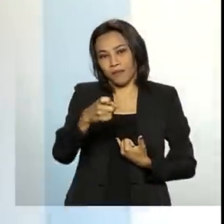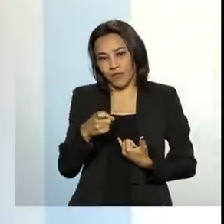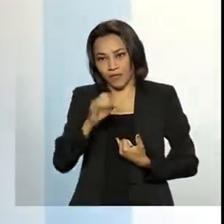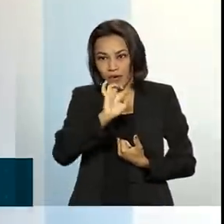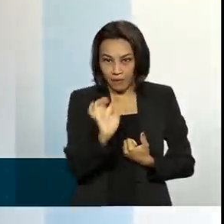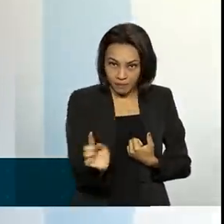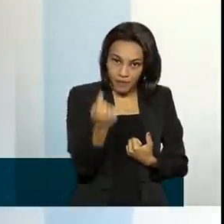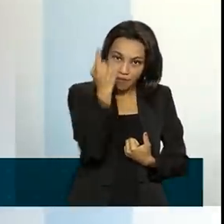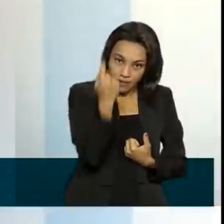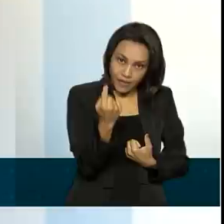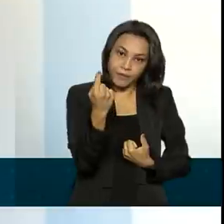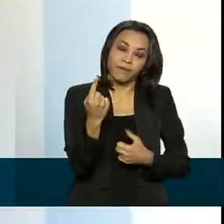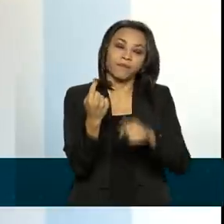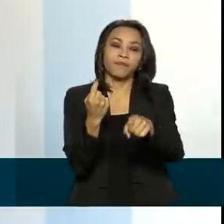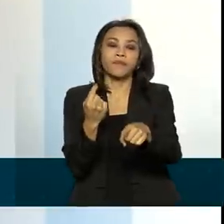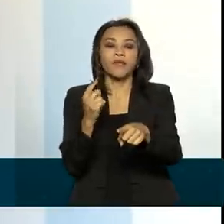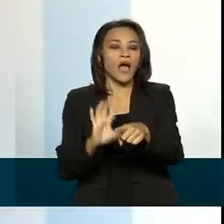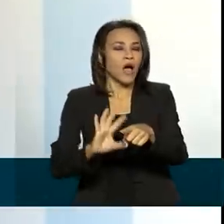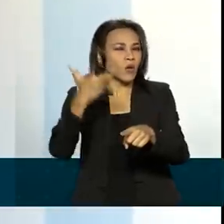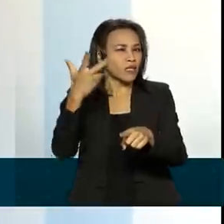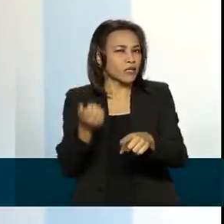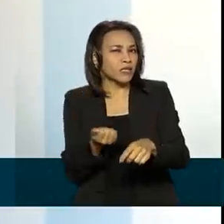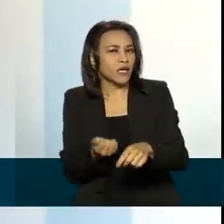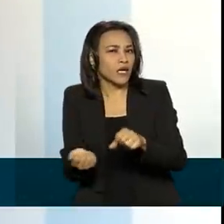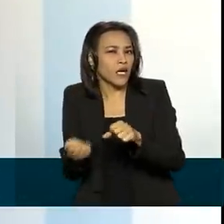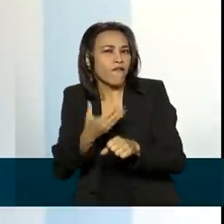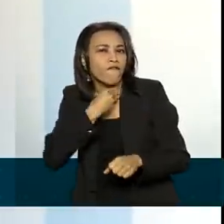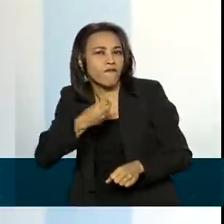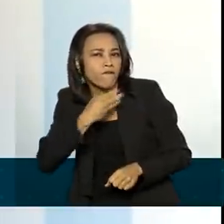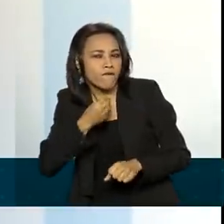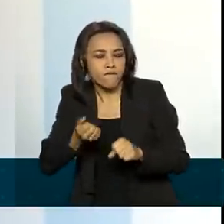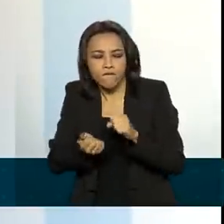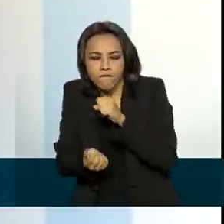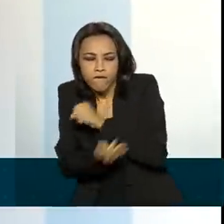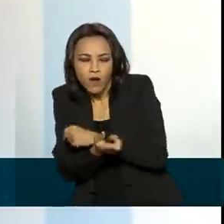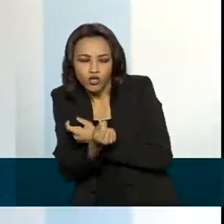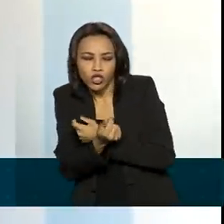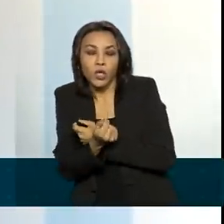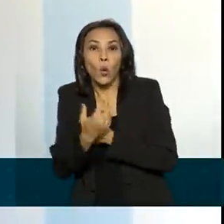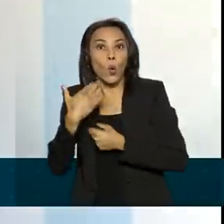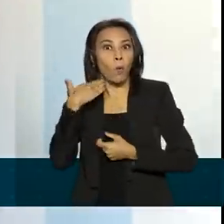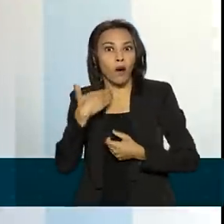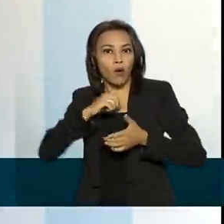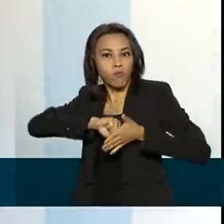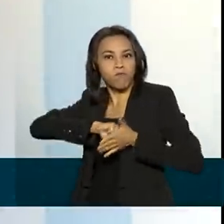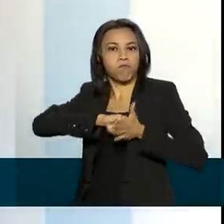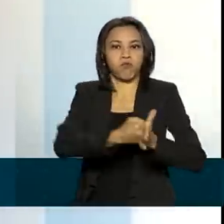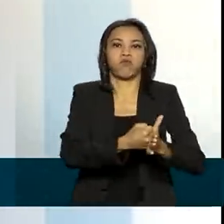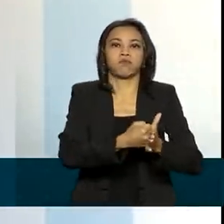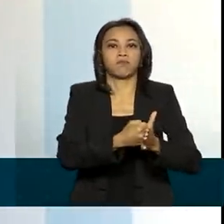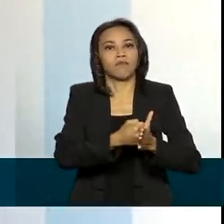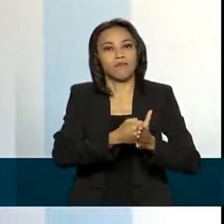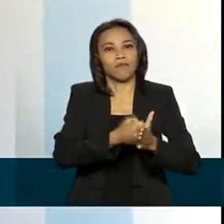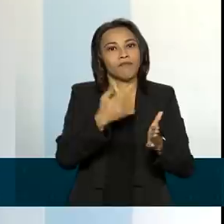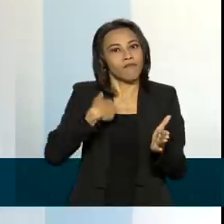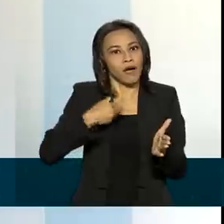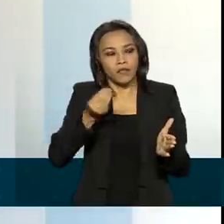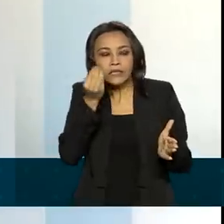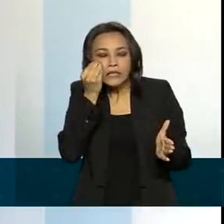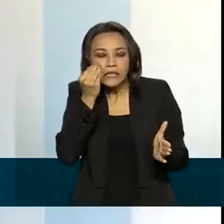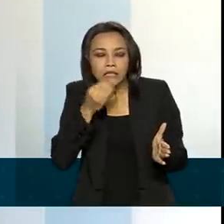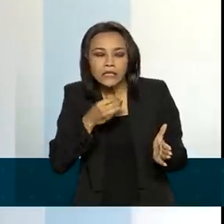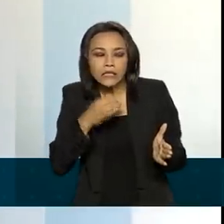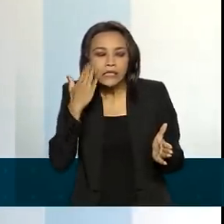cautelar. Quando houver suspeita de fraude, o banco bloqueia o valor na conta para averiguar a dúvida. A